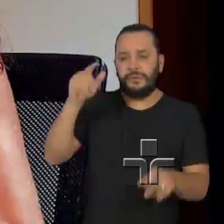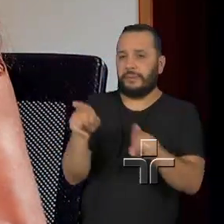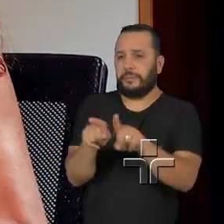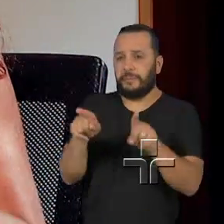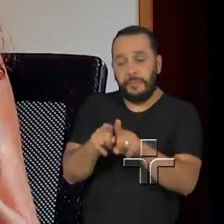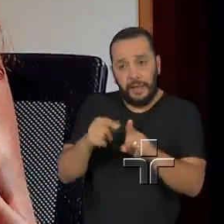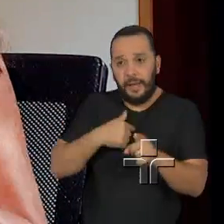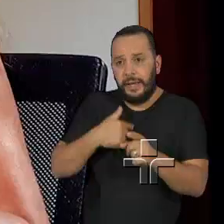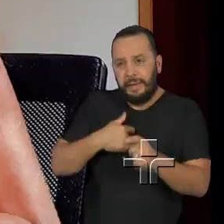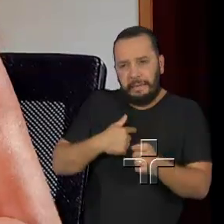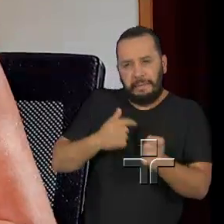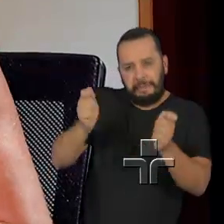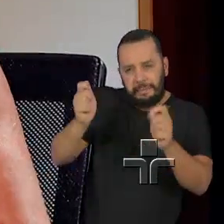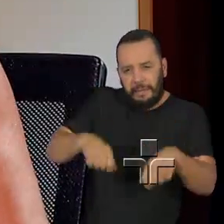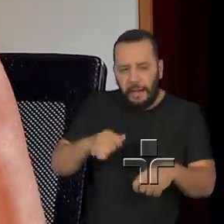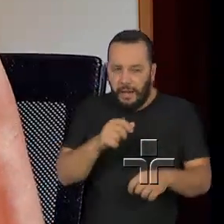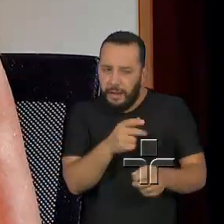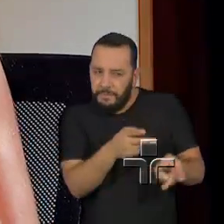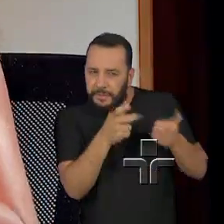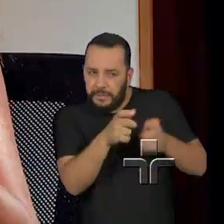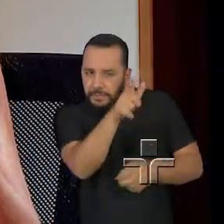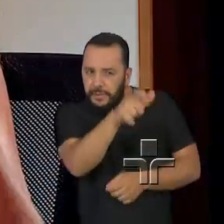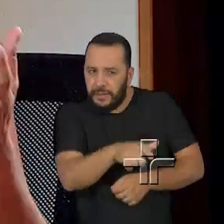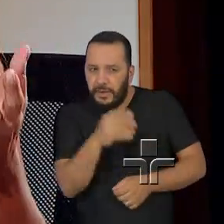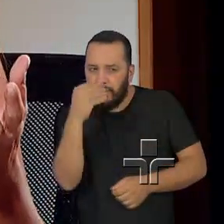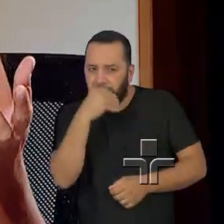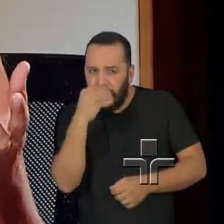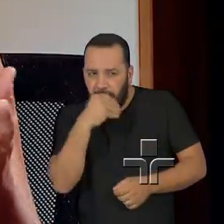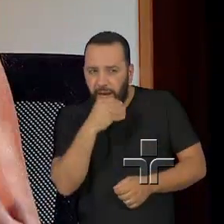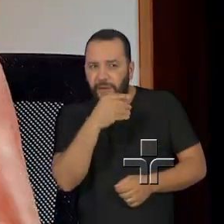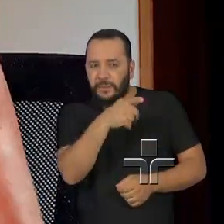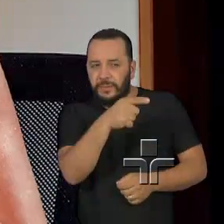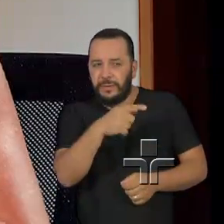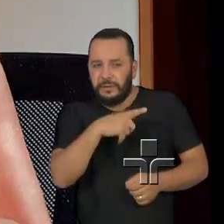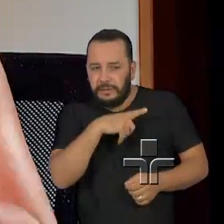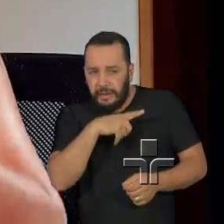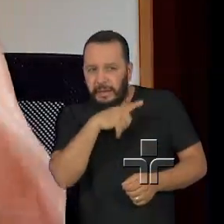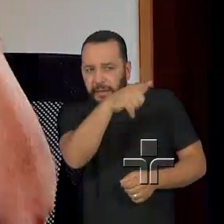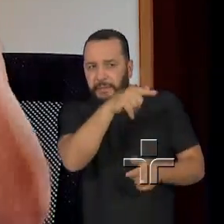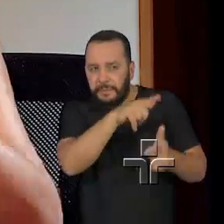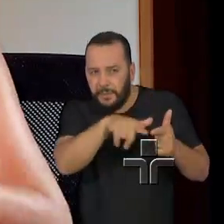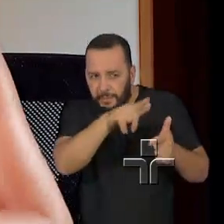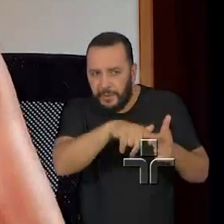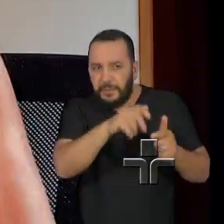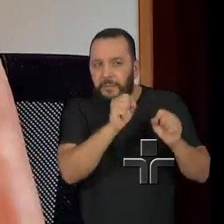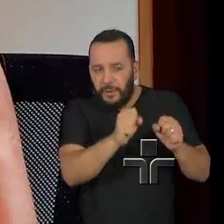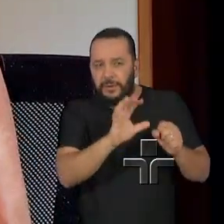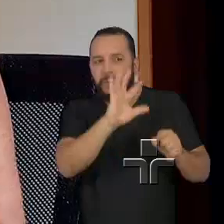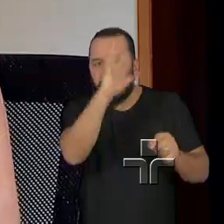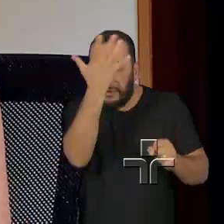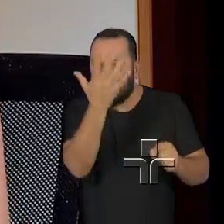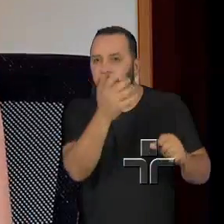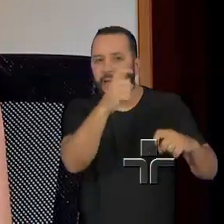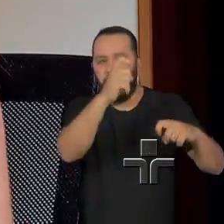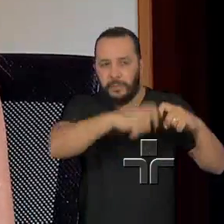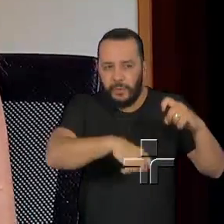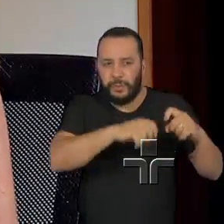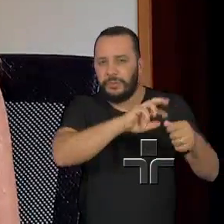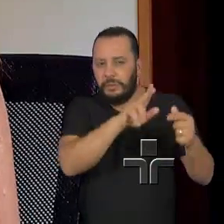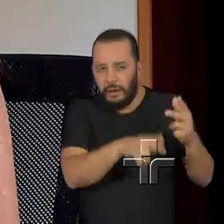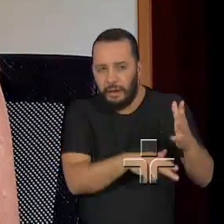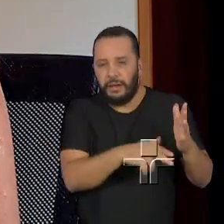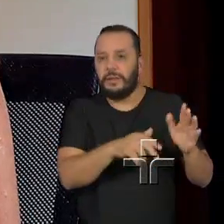identificação, de vulnerabilidades, de formas diferentes, um olhar pedagógico, social, de saúde, de intervenções